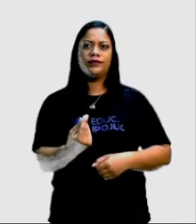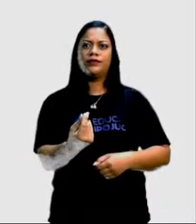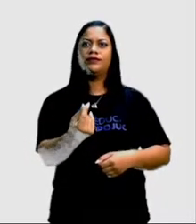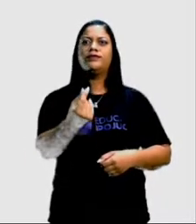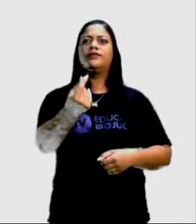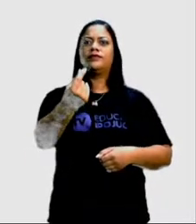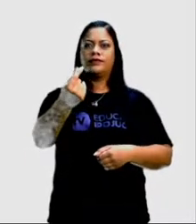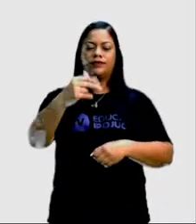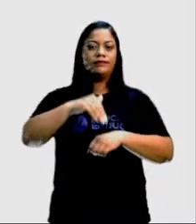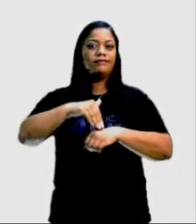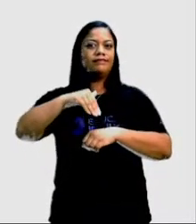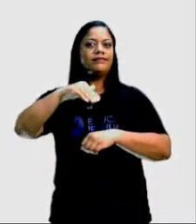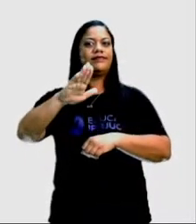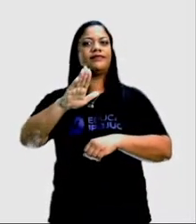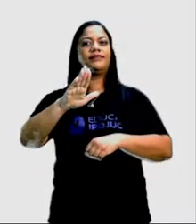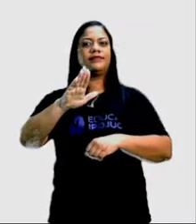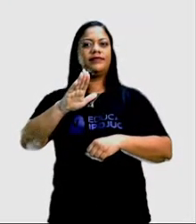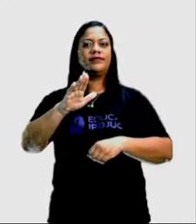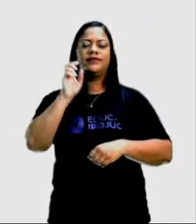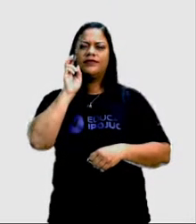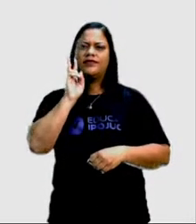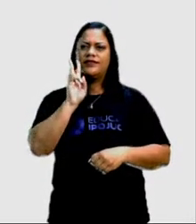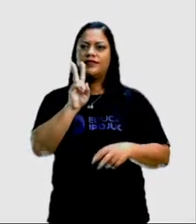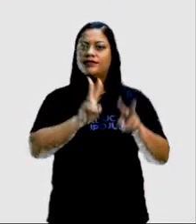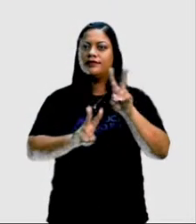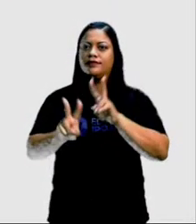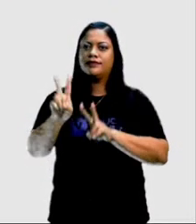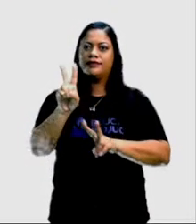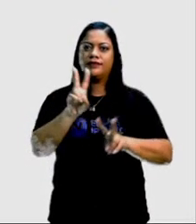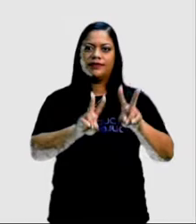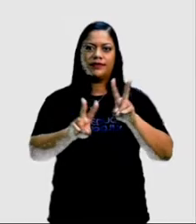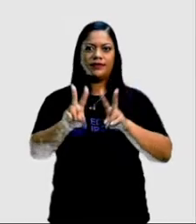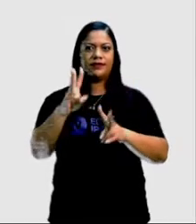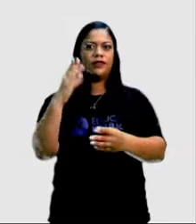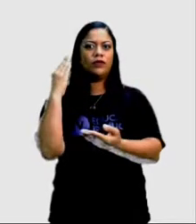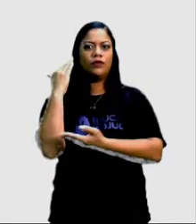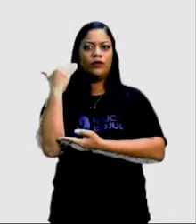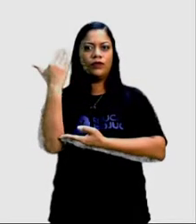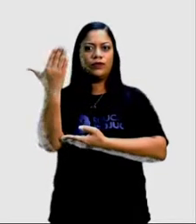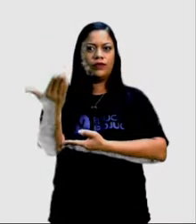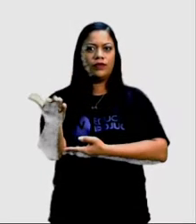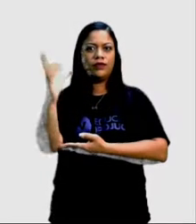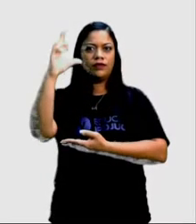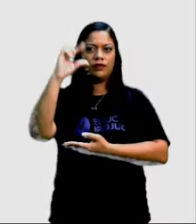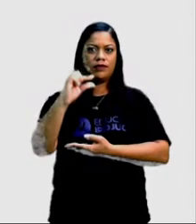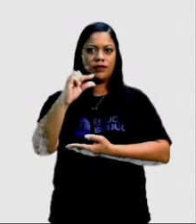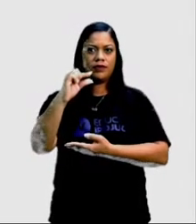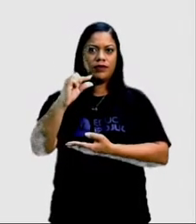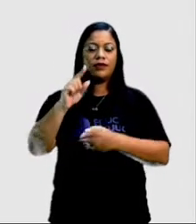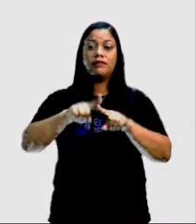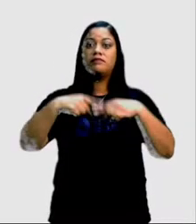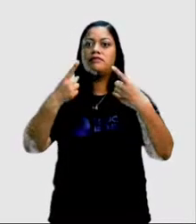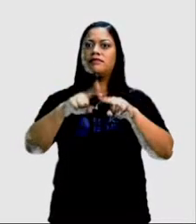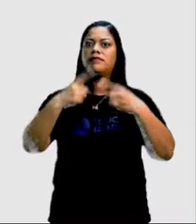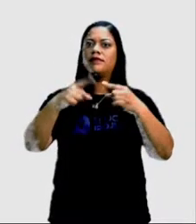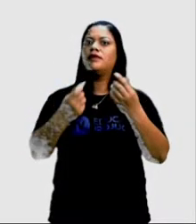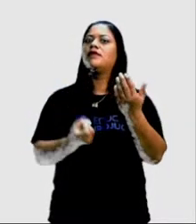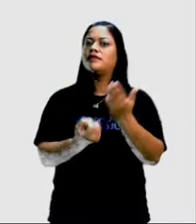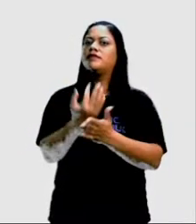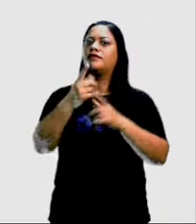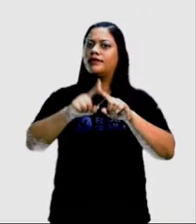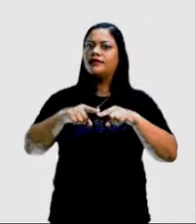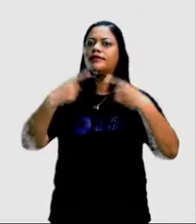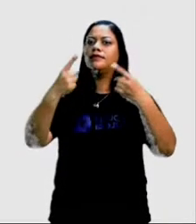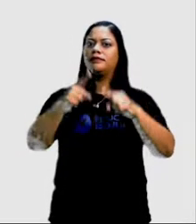aumentando. Então, a gente observa que esse desmatamento, ao invés de diminuir, ele está aumentando. Estou